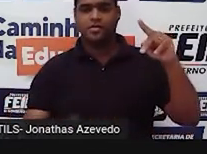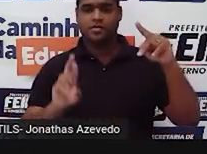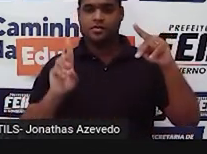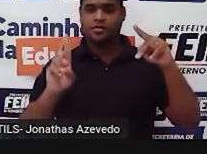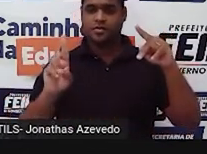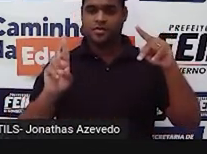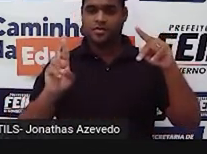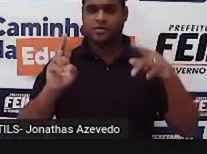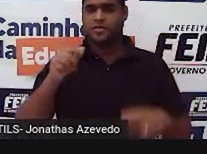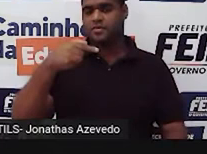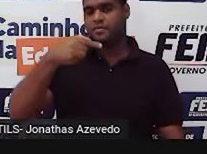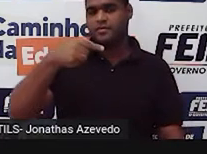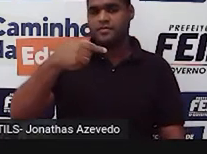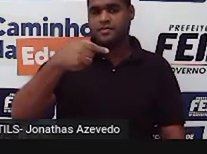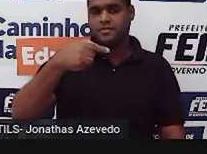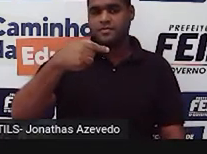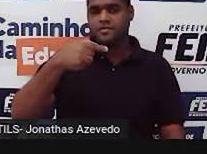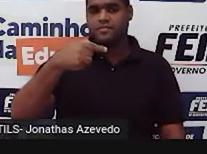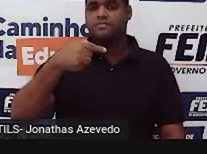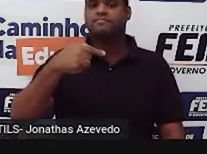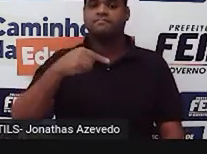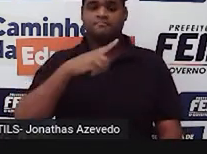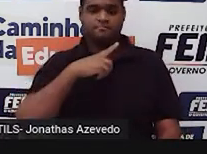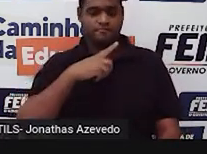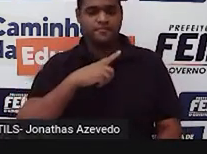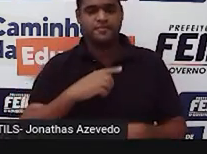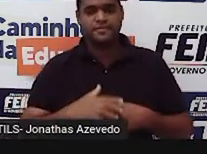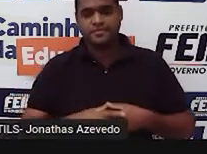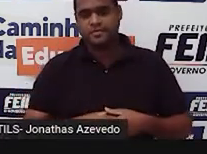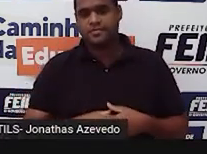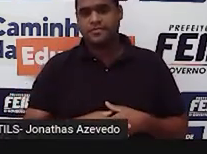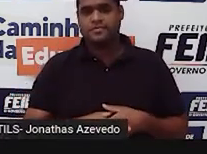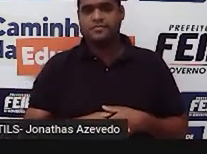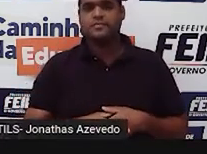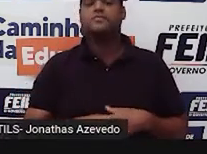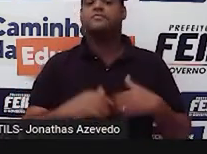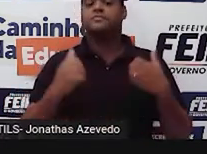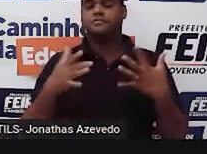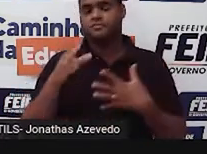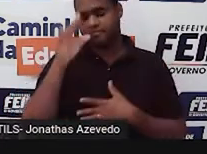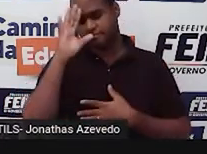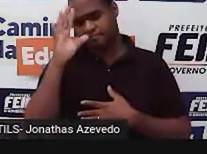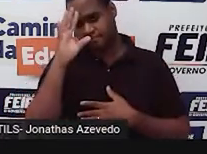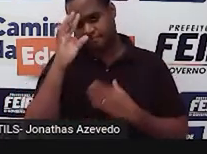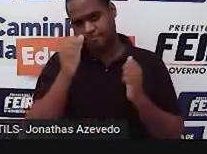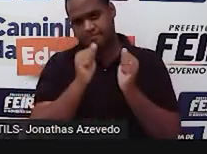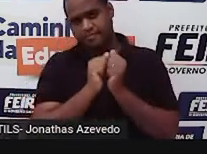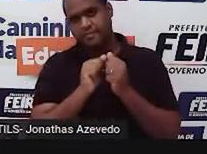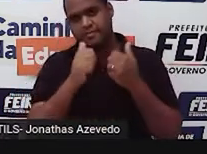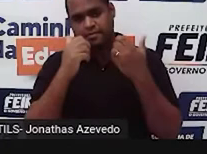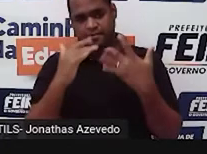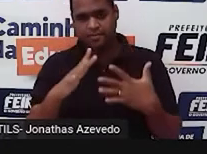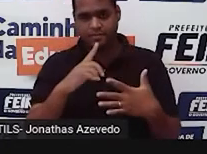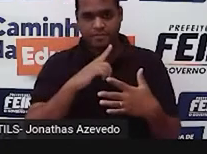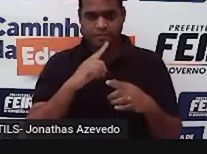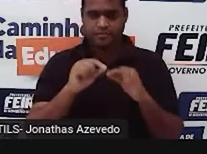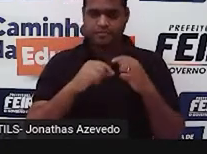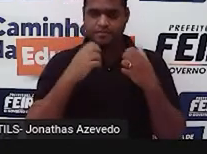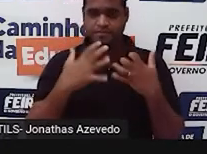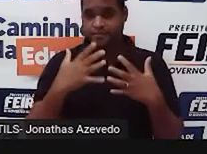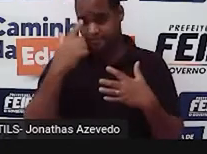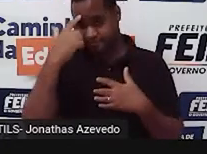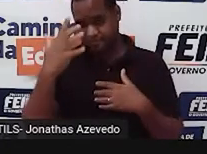vértice R ao vértice P, tá? Bom, agora pensa comigo, olha só, a gente já teve um